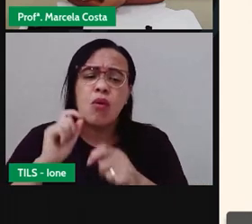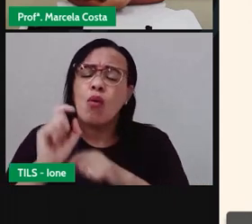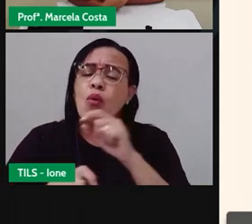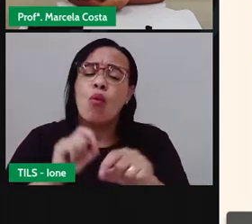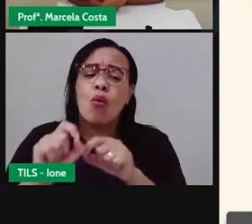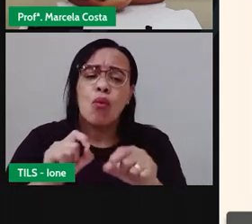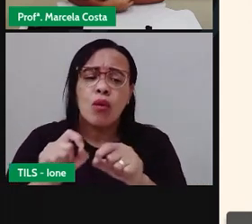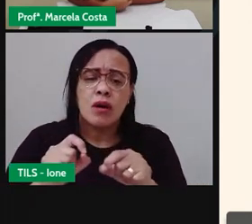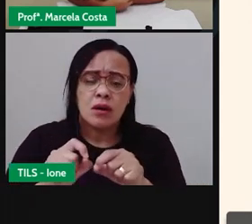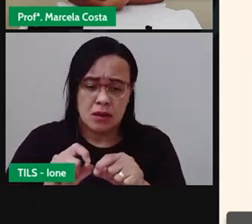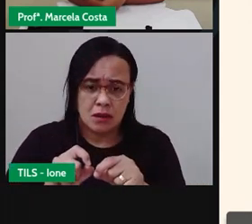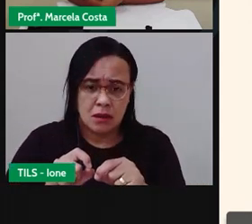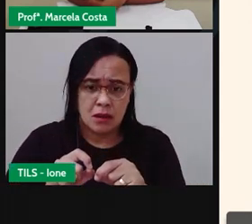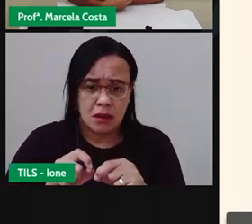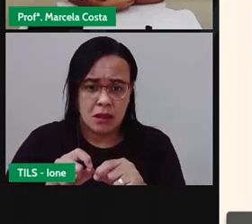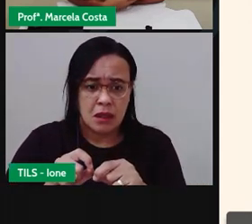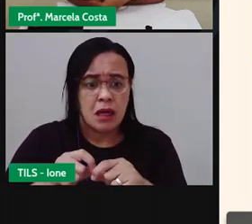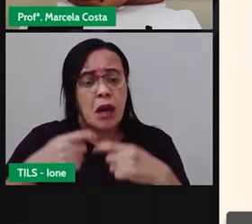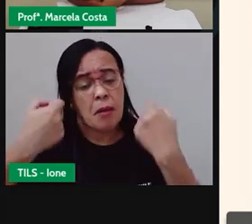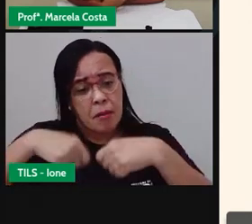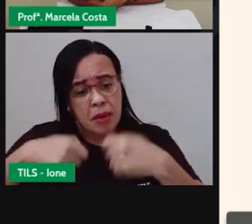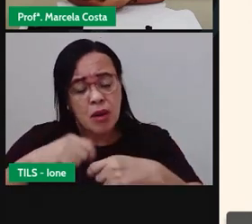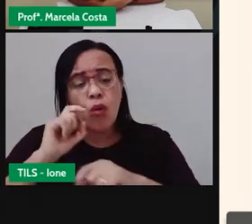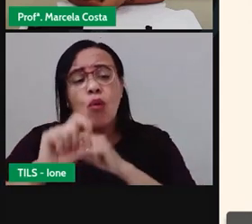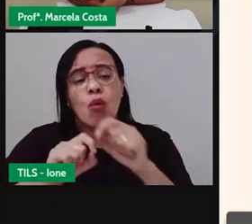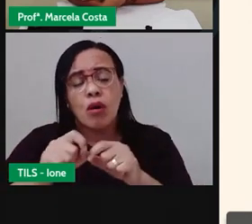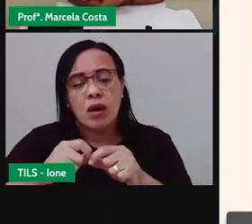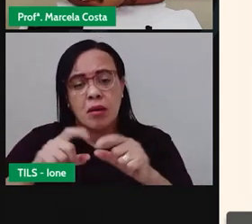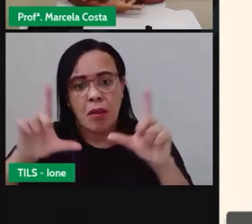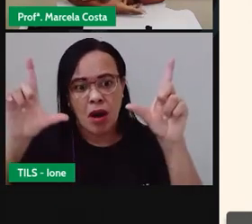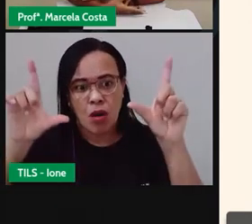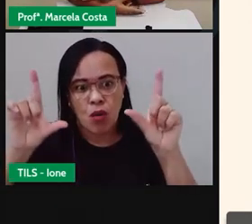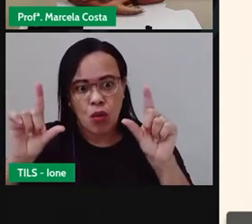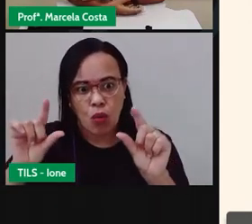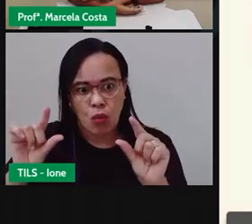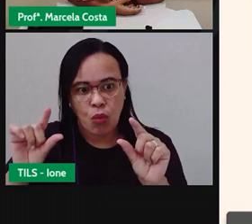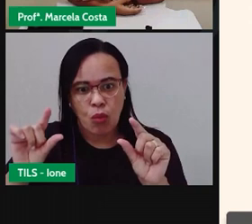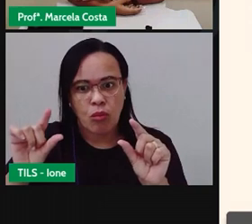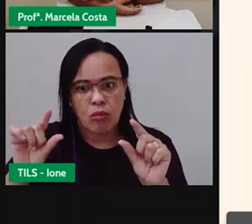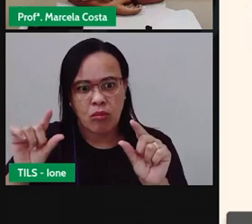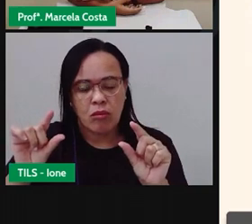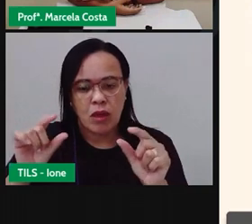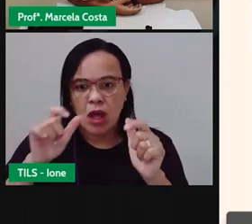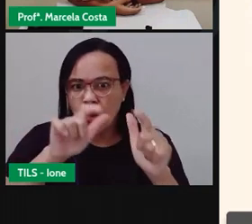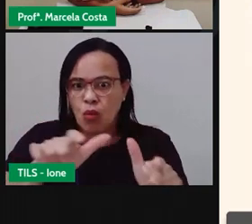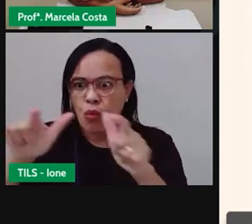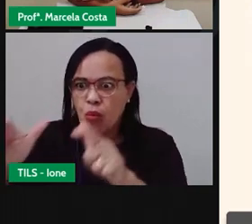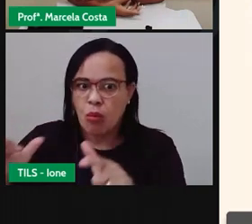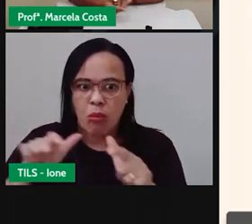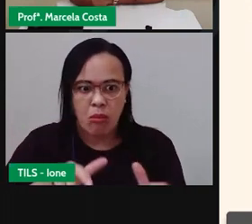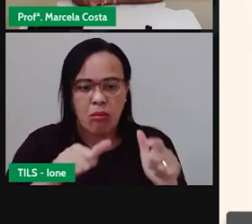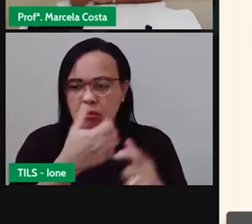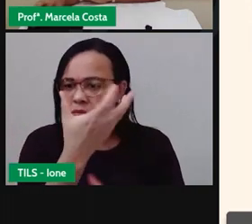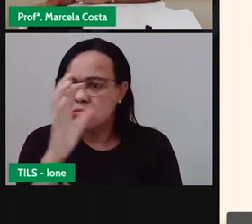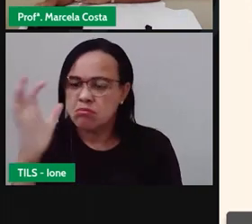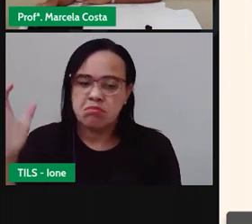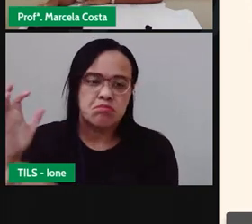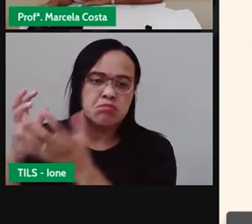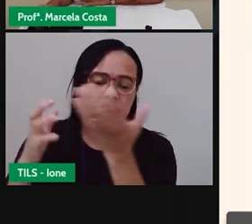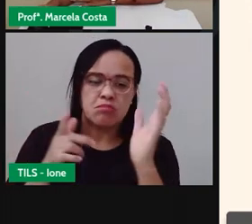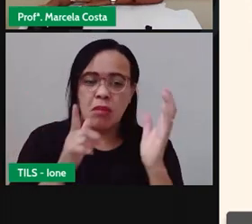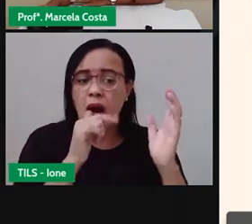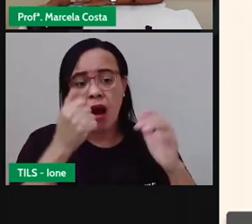desse efeito, né, desse aumento do lixo no meio ambiente? A primeira